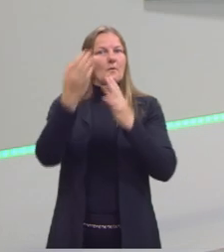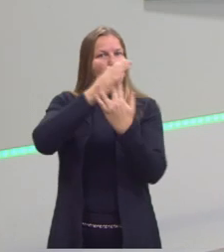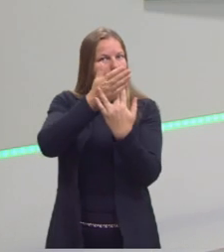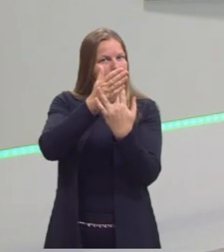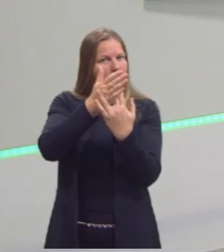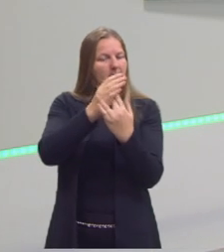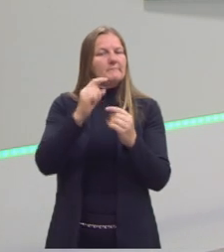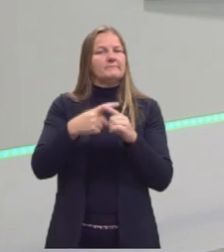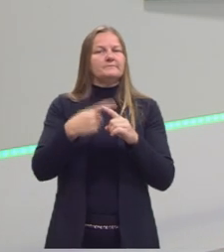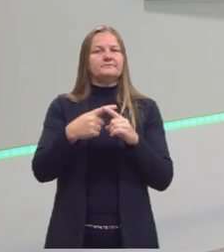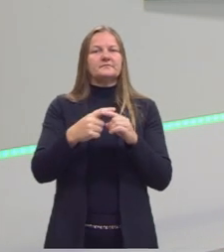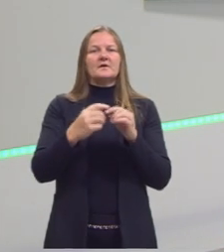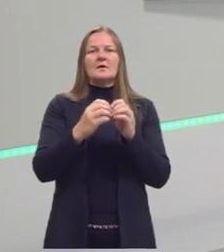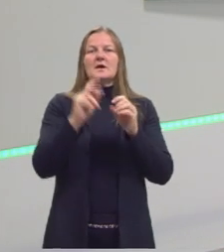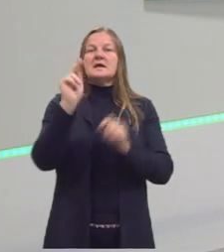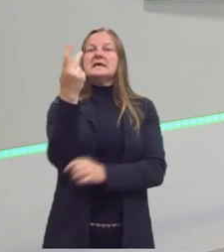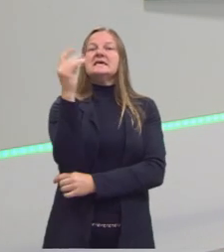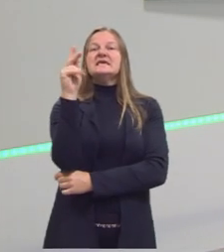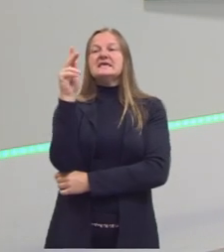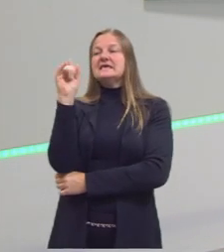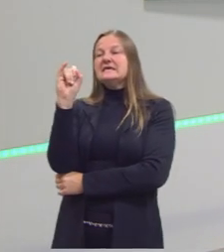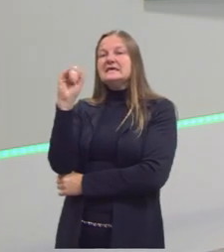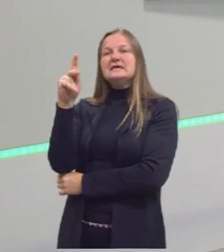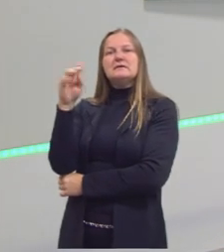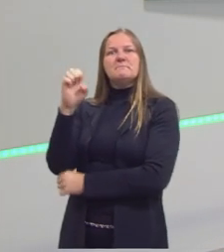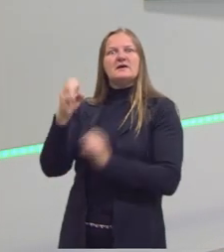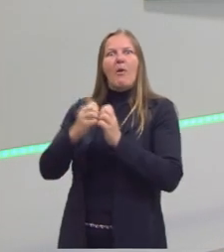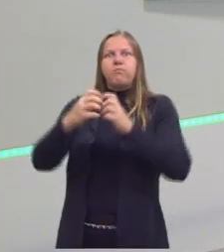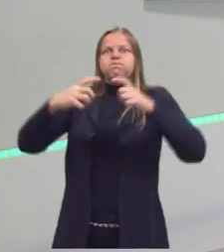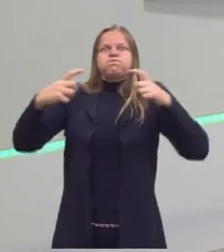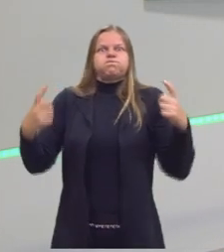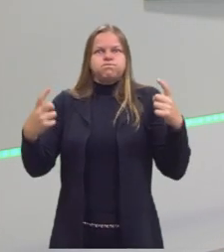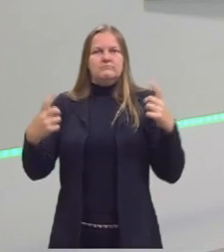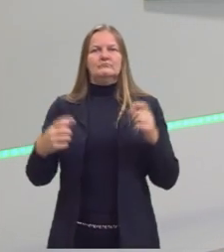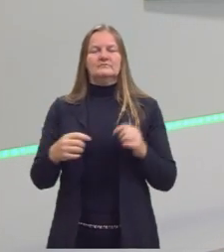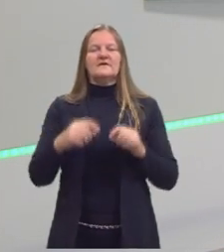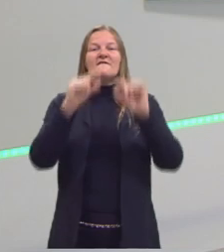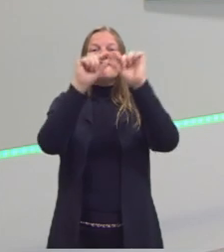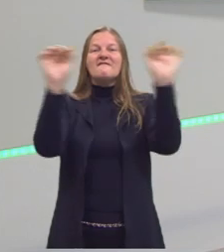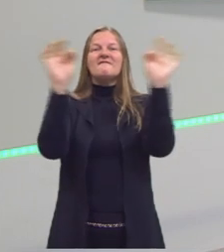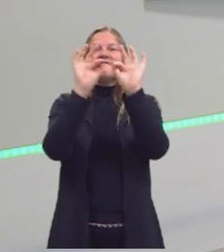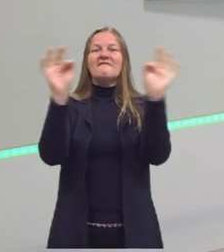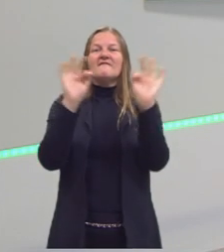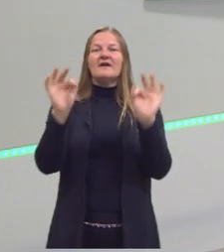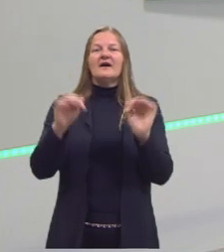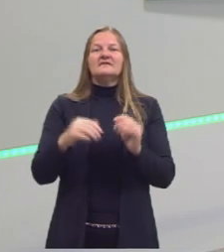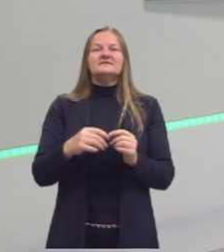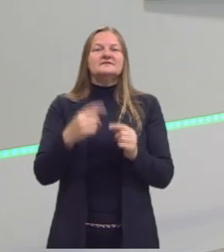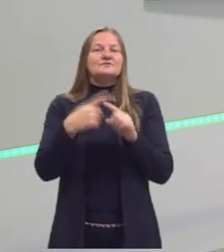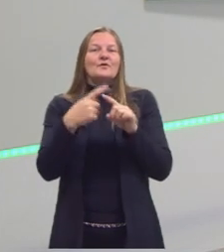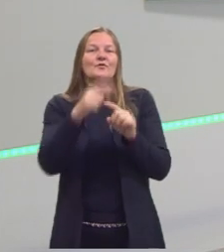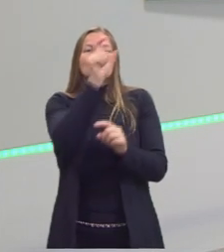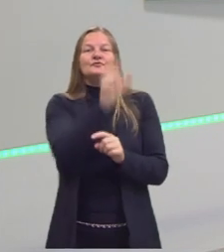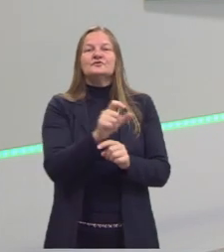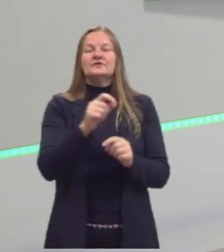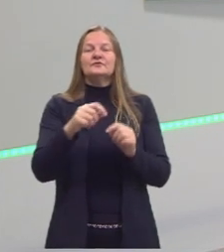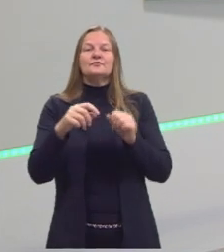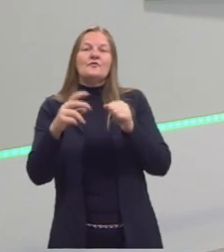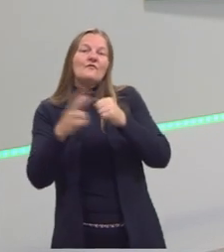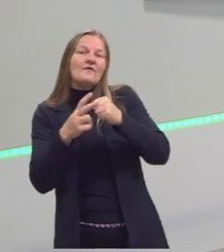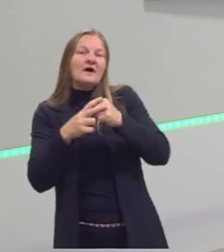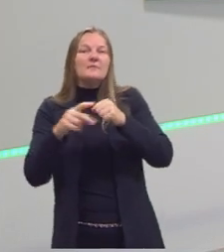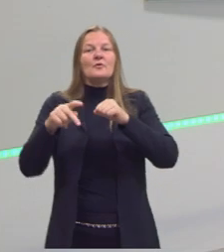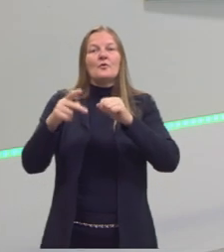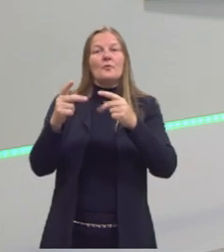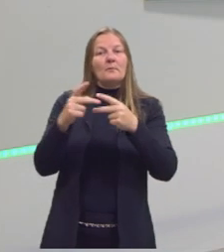hipérbato, que são as frases que ficam... Não sujeito, verbo, predicado. Elas